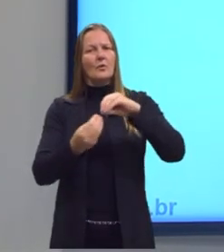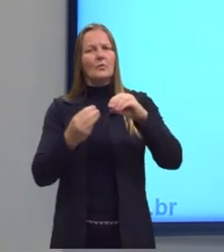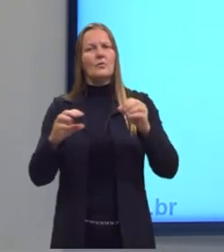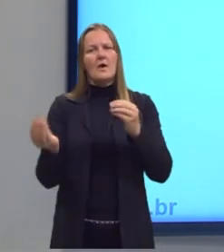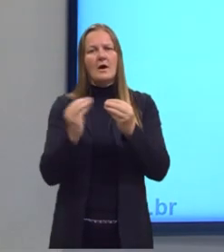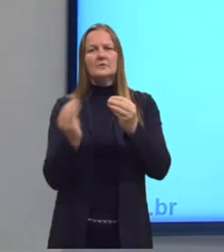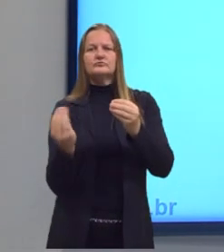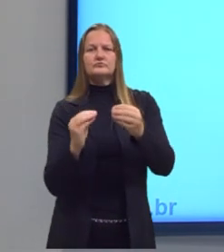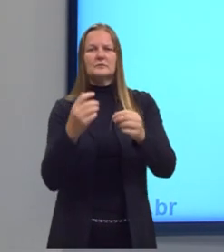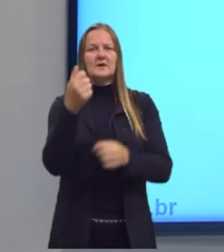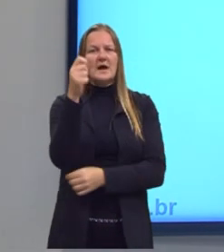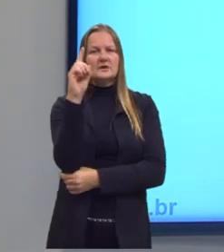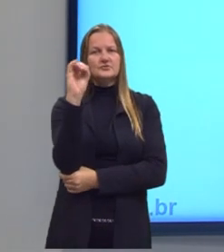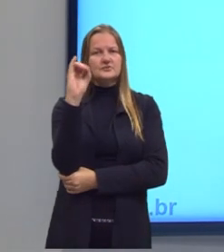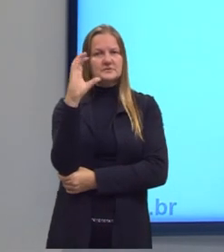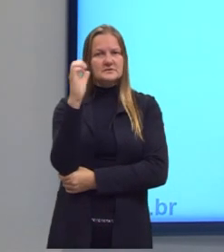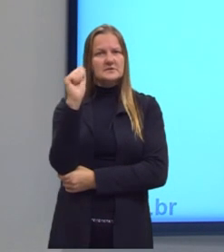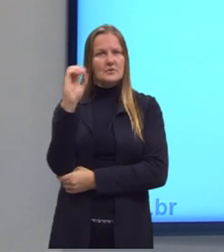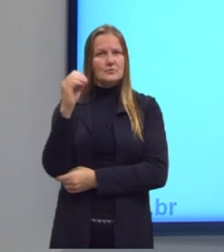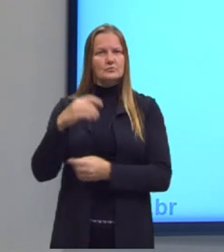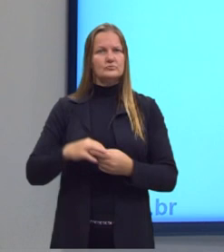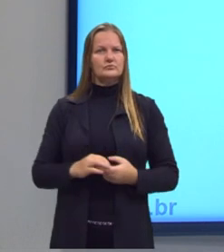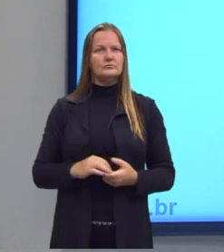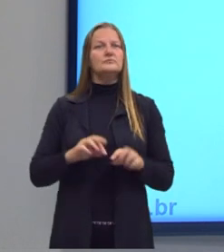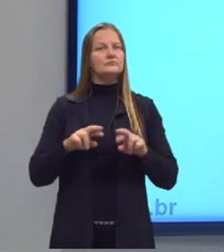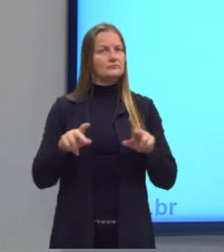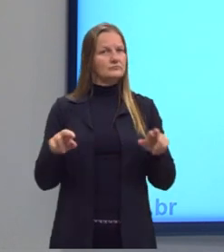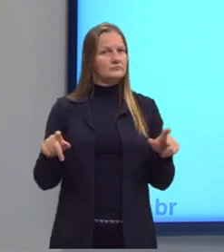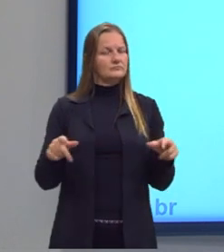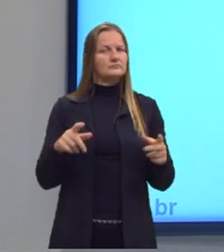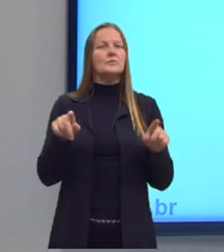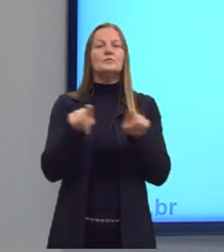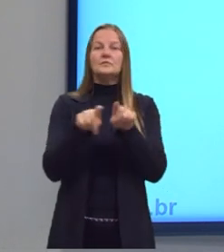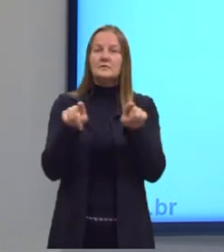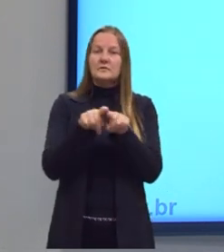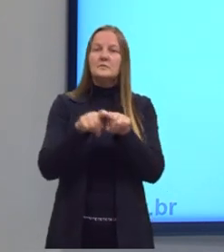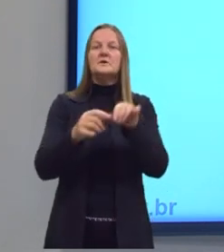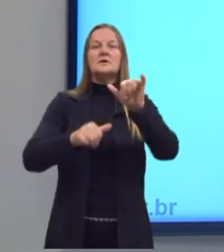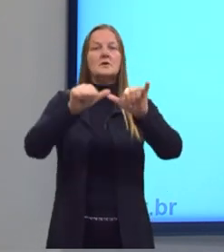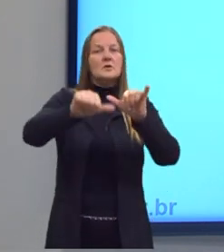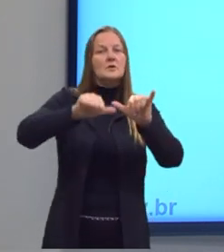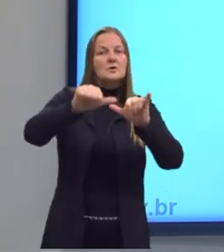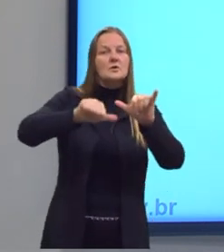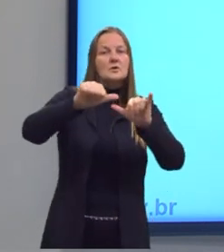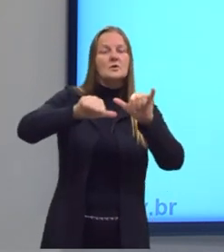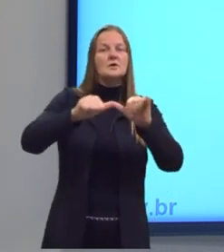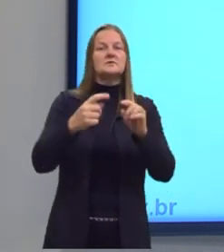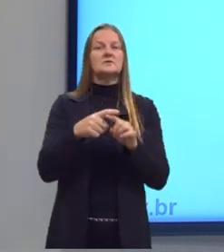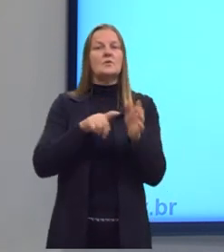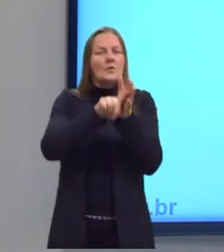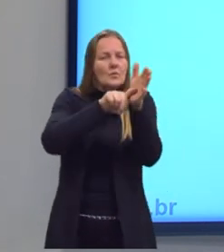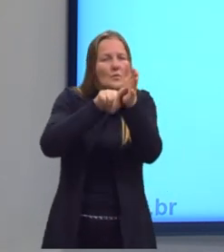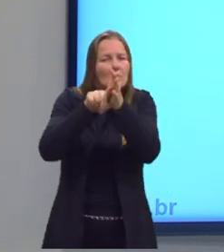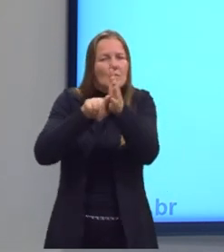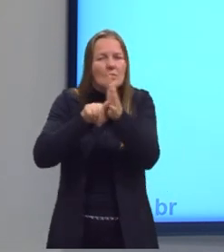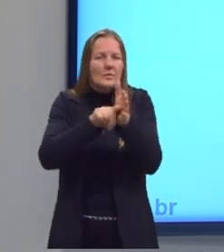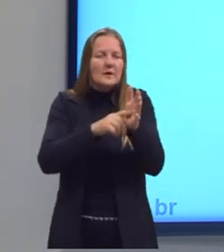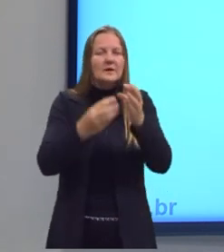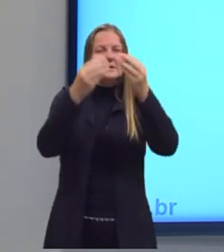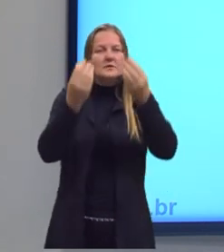adição, pode aparecer essas duas nomenclaturas, ou reações de análise ou